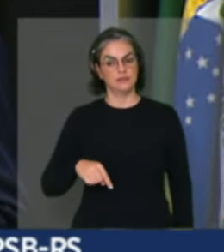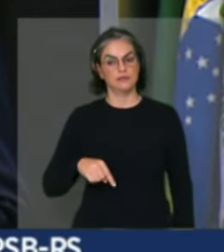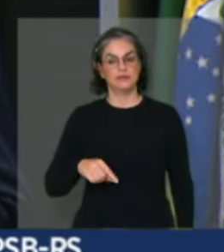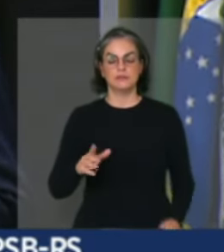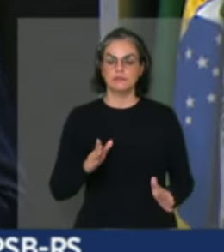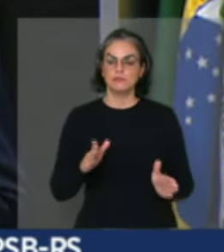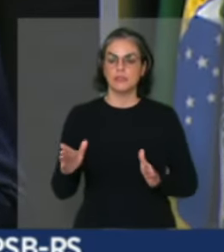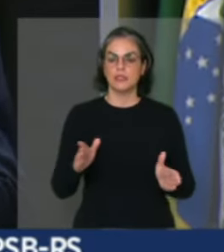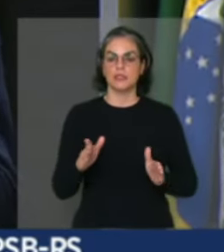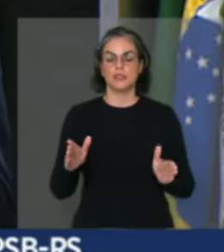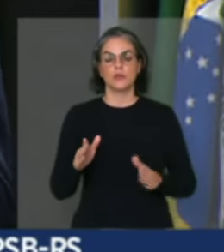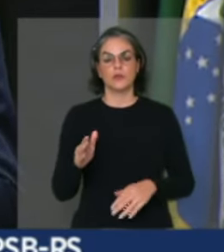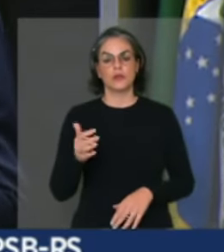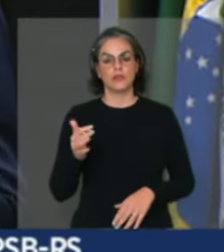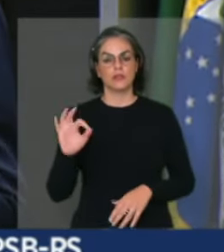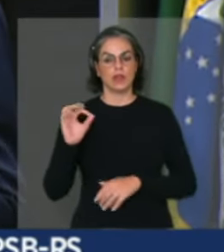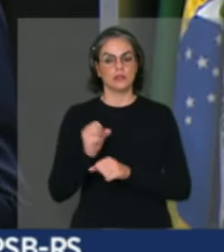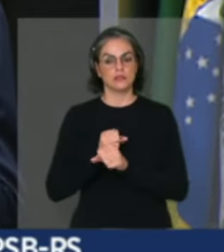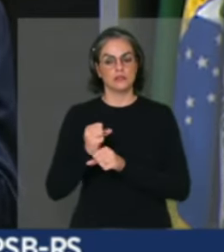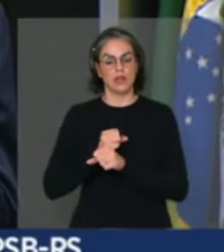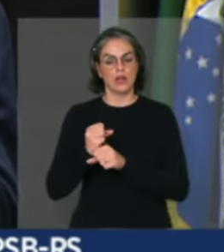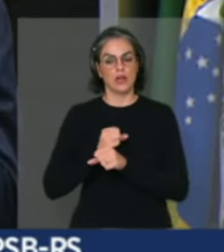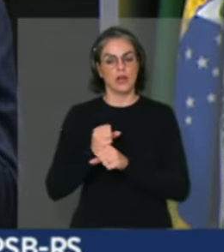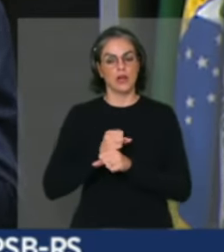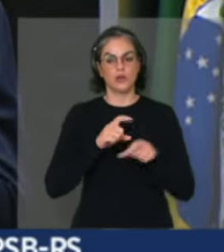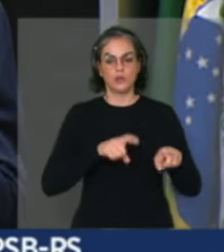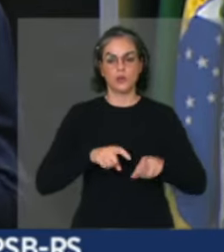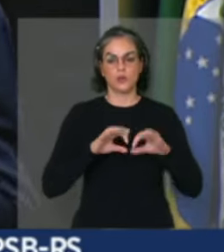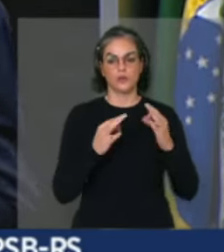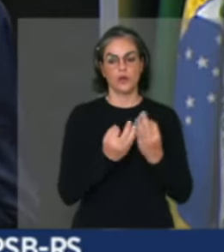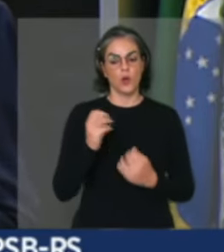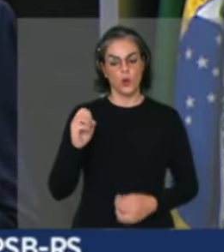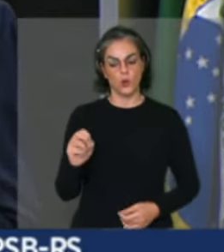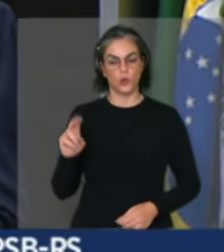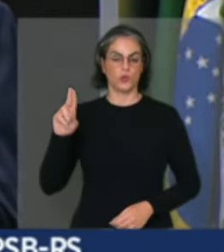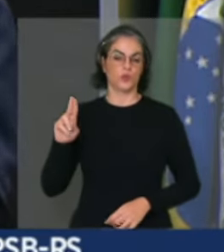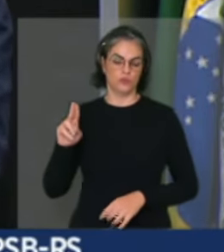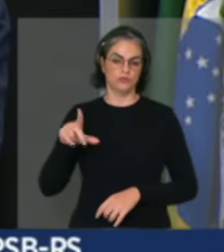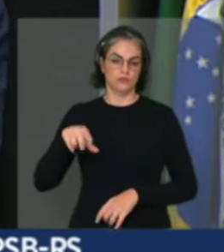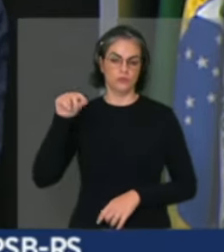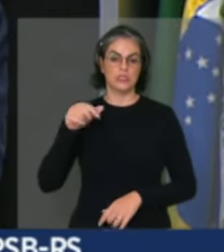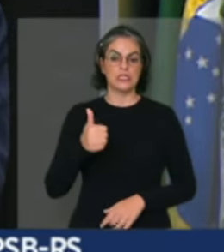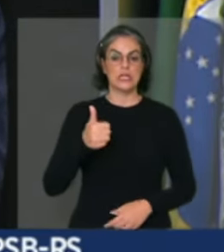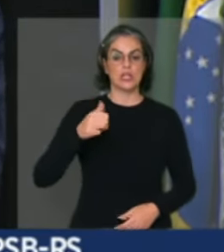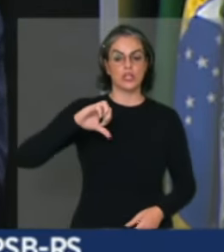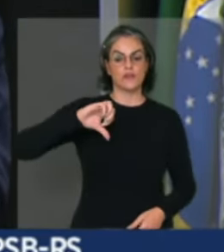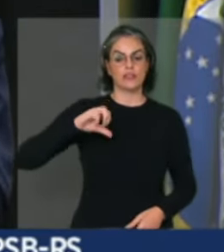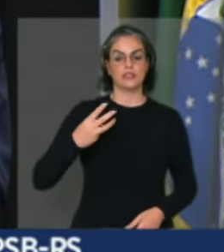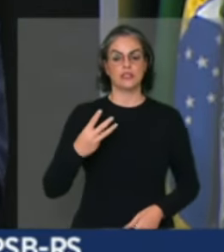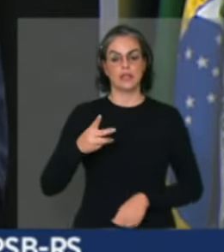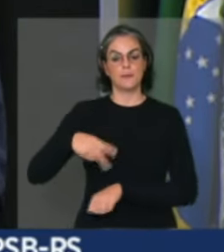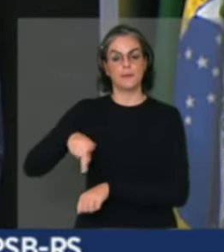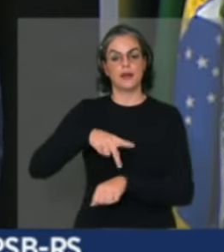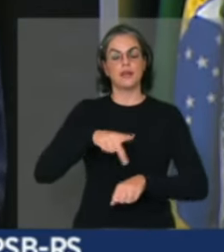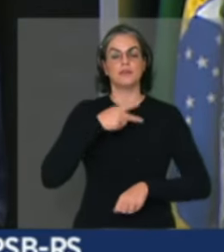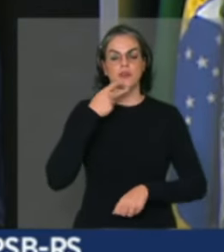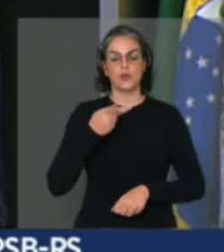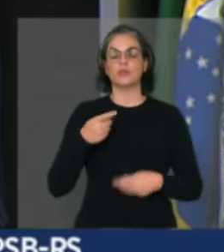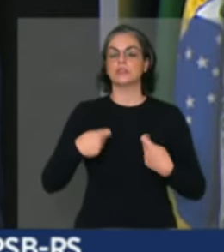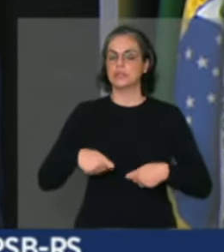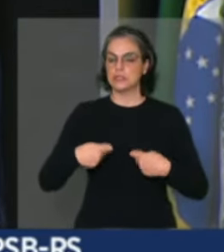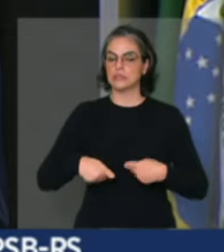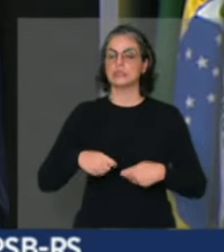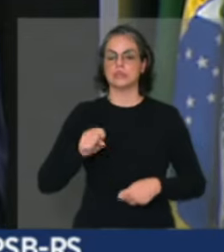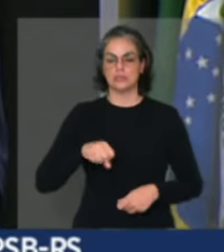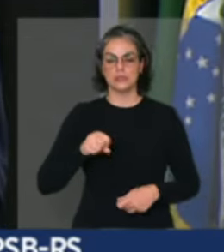familiar instituído pela ONU. 193 países disseram que precisa de uma atenção maior e as políticas